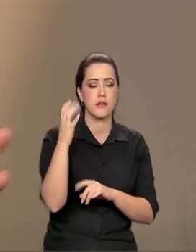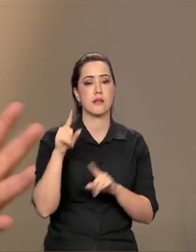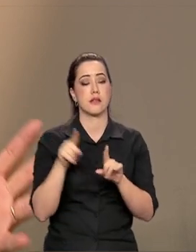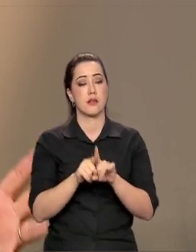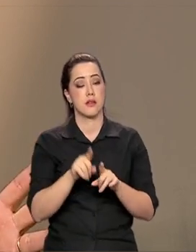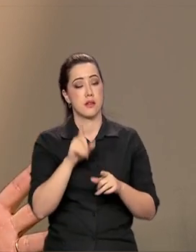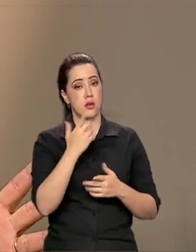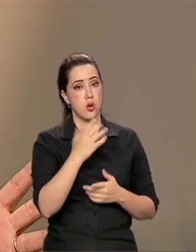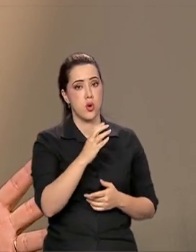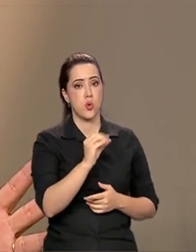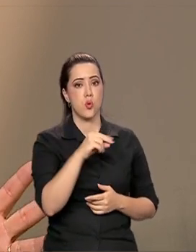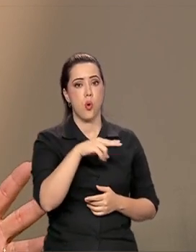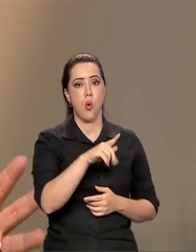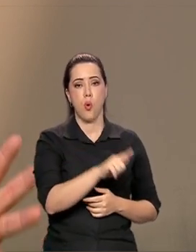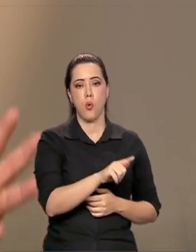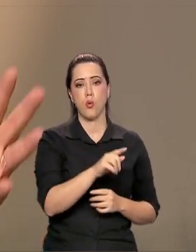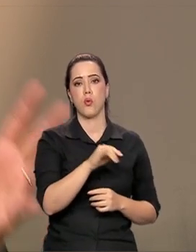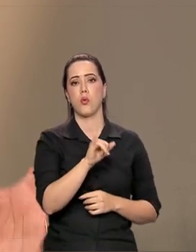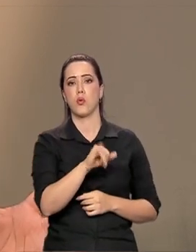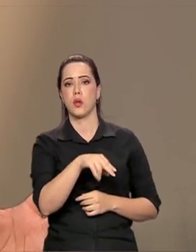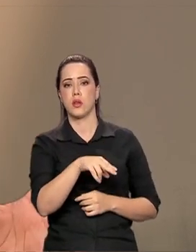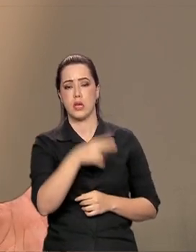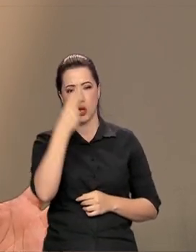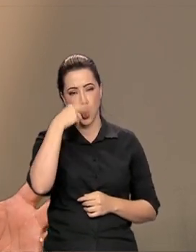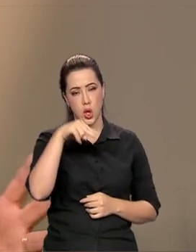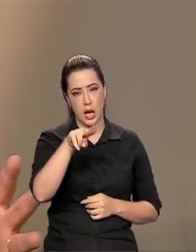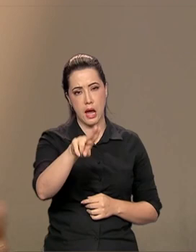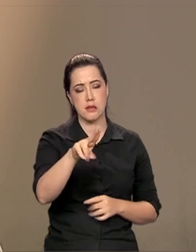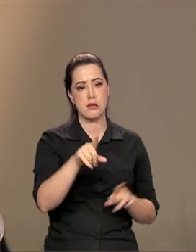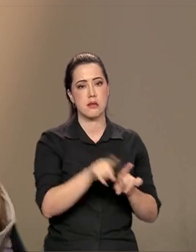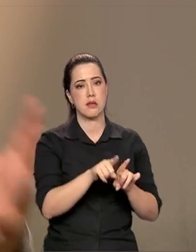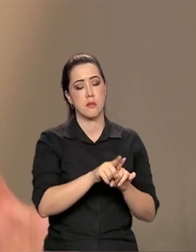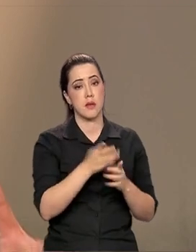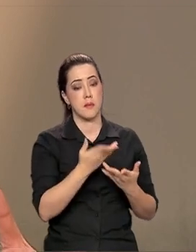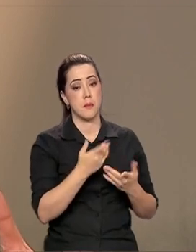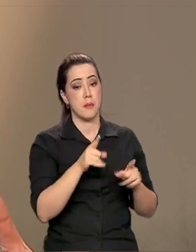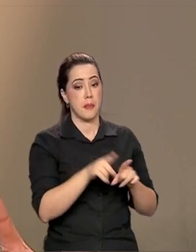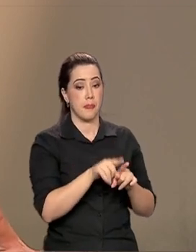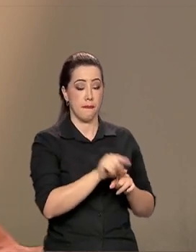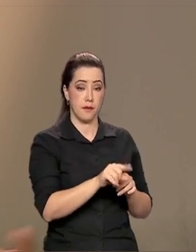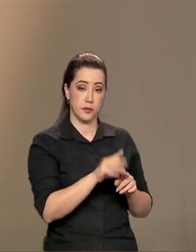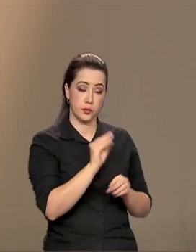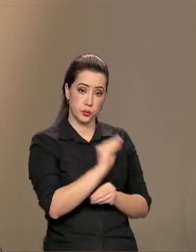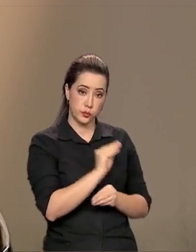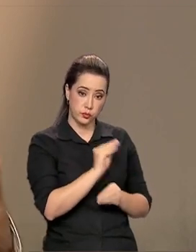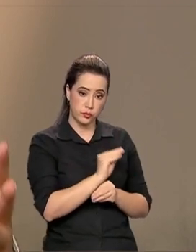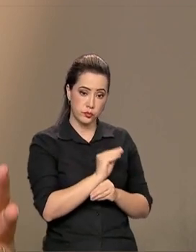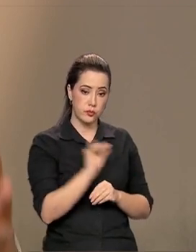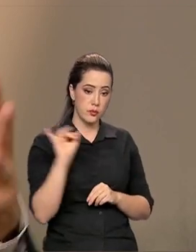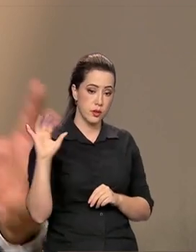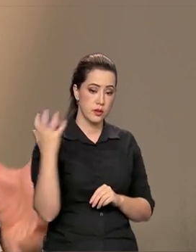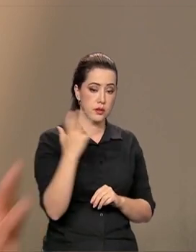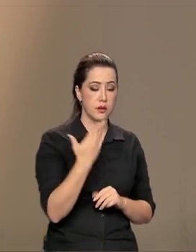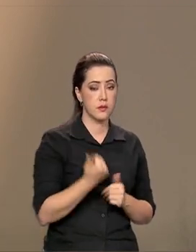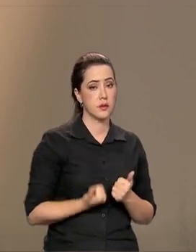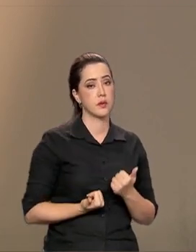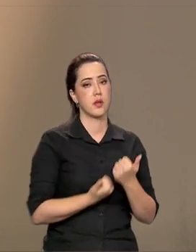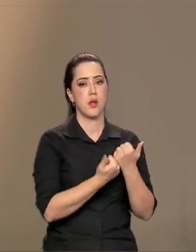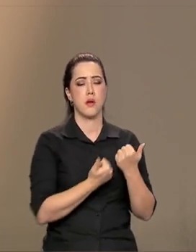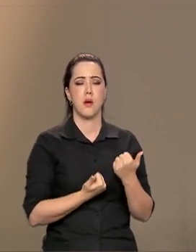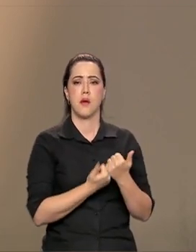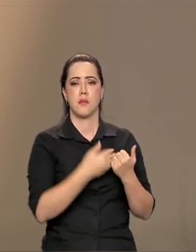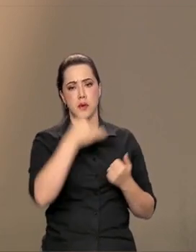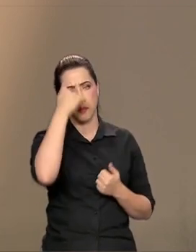importante para o mundo inteiro, que é a preservação da floresta, a utilização adequada da floresta e a contribuição para o